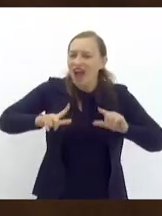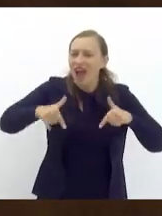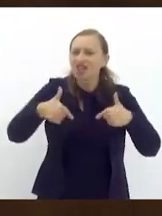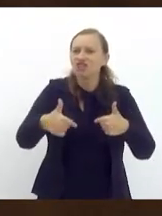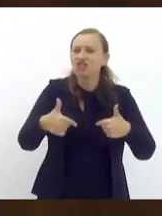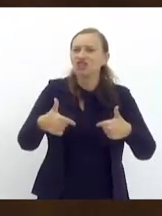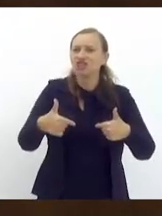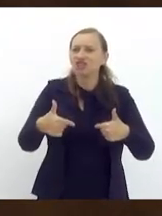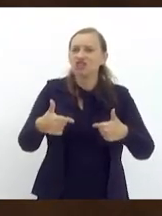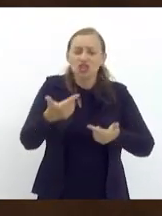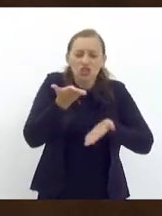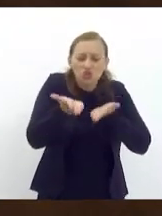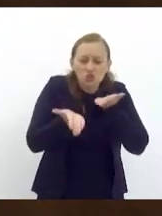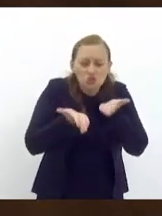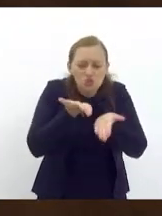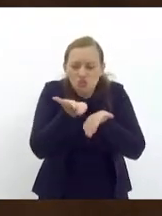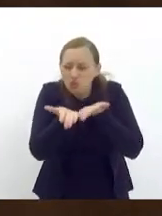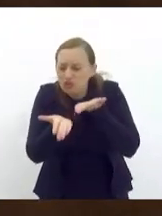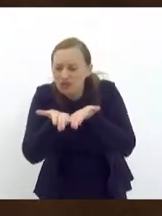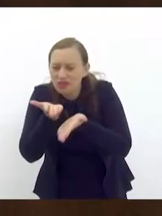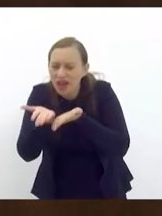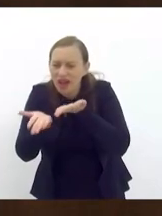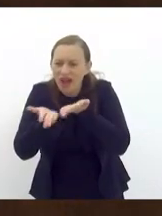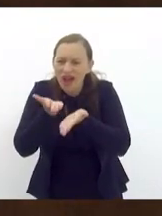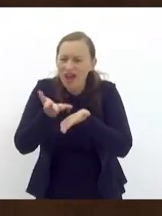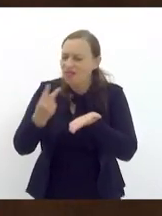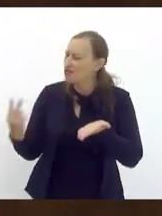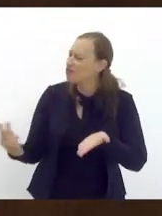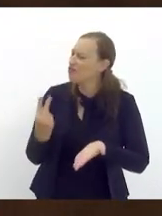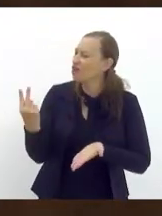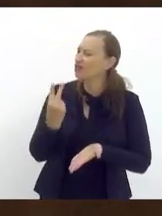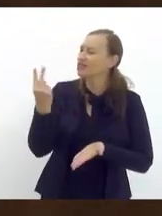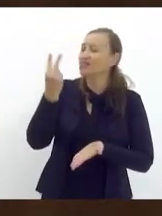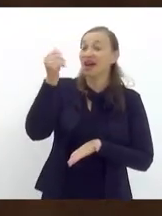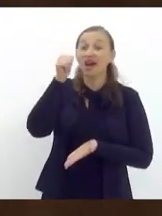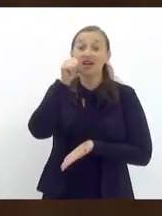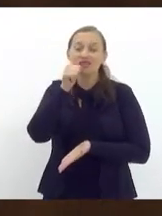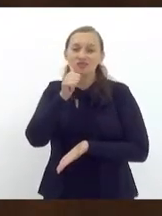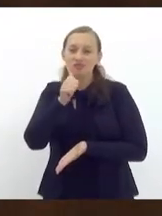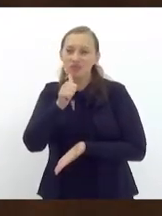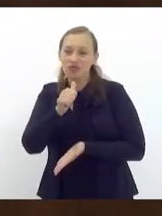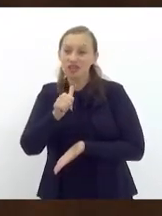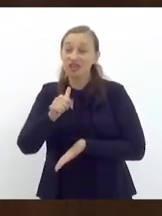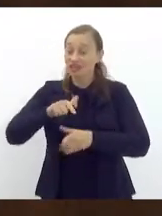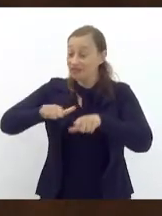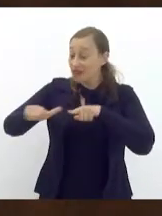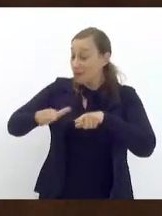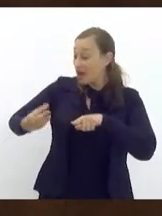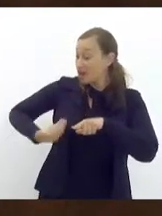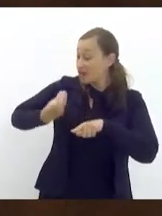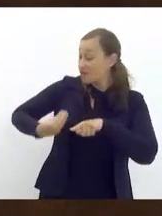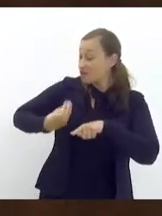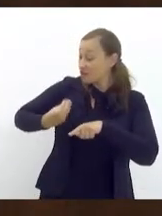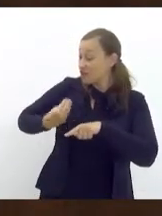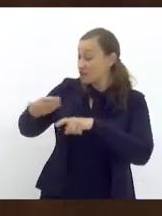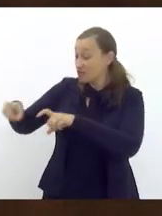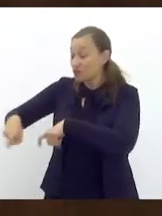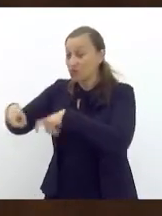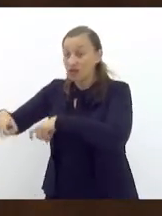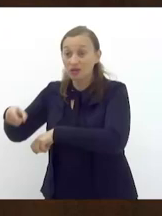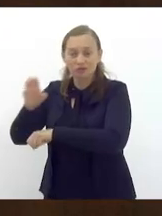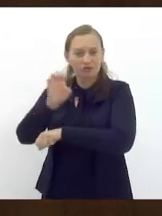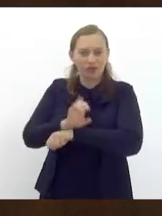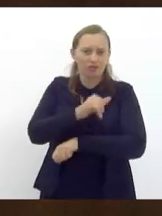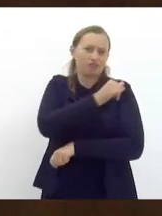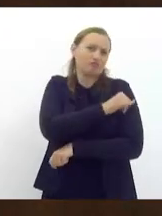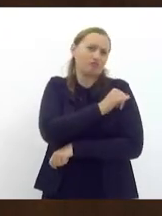cuidar e valorizar as mulheres que trabalham e vivem no campo aqui no nosso estado do Rio